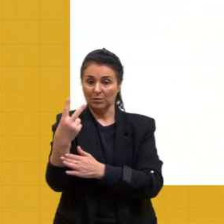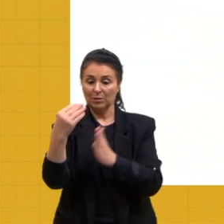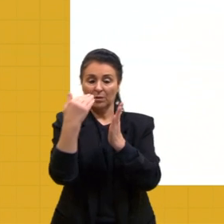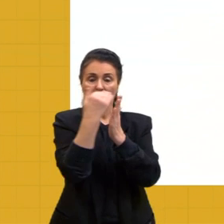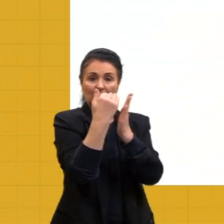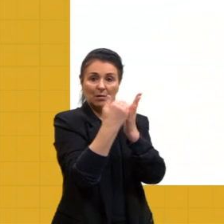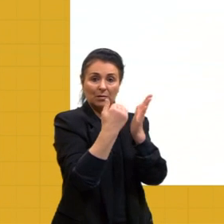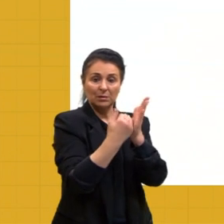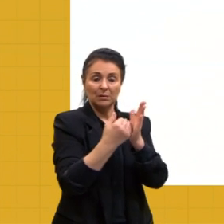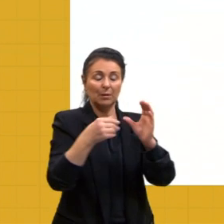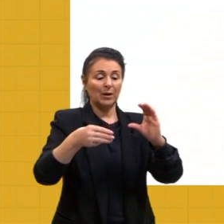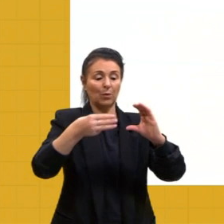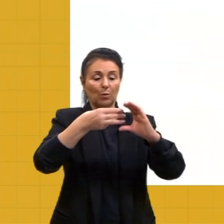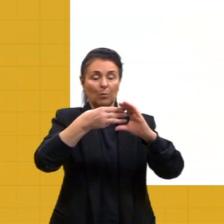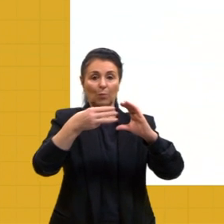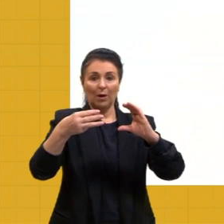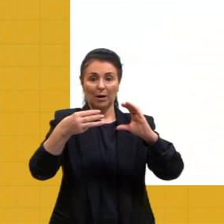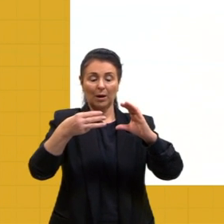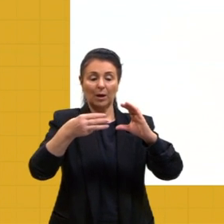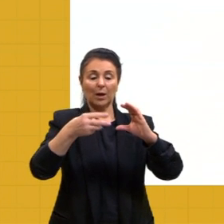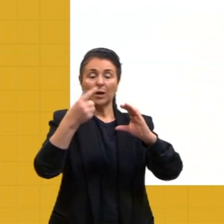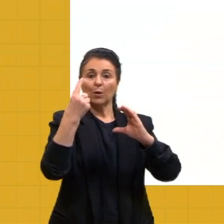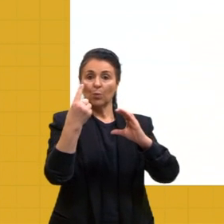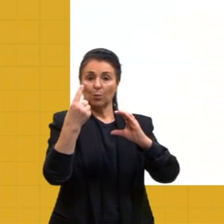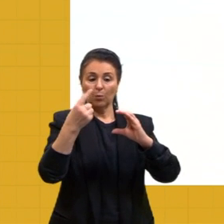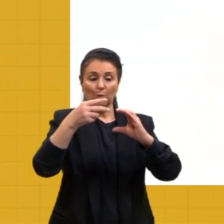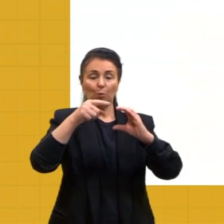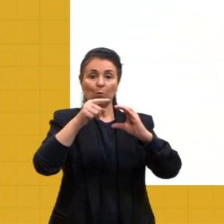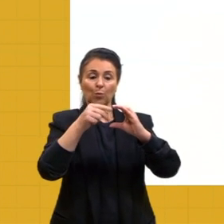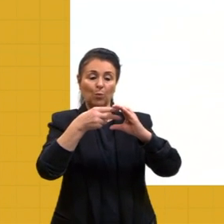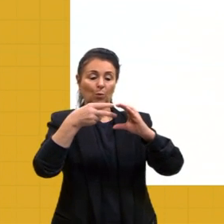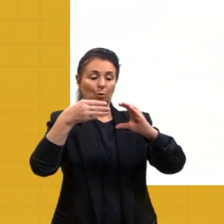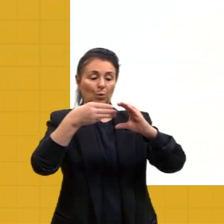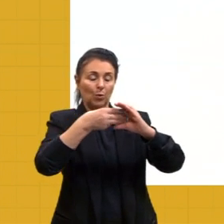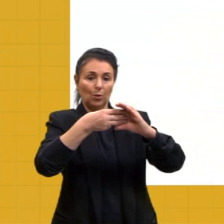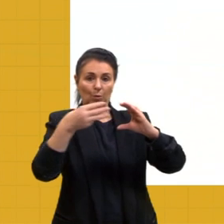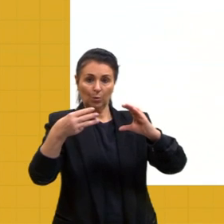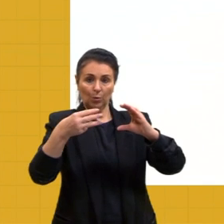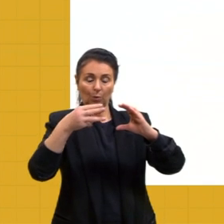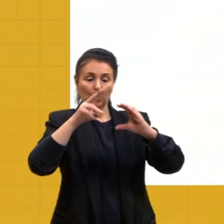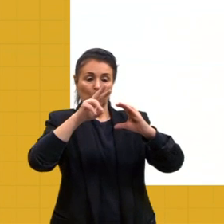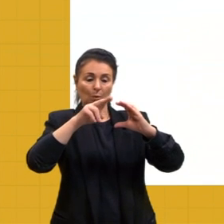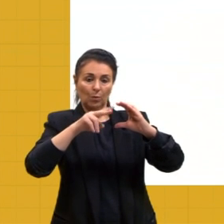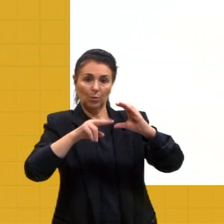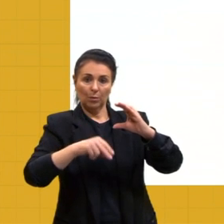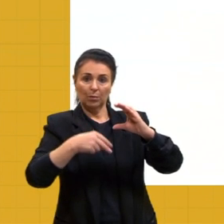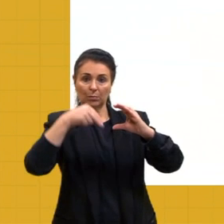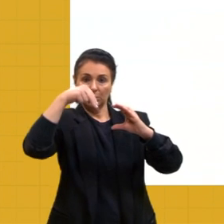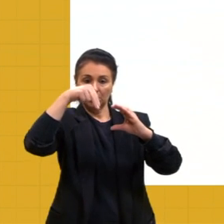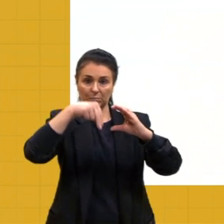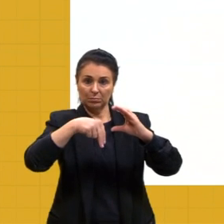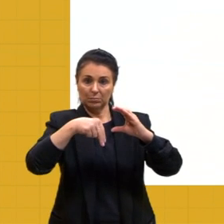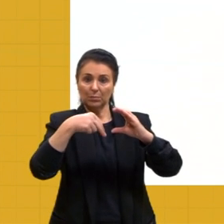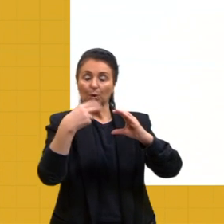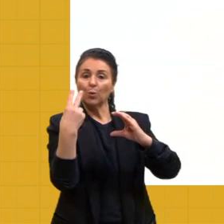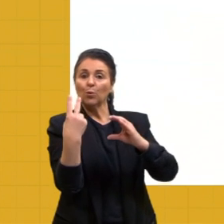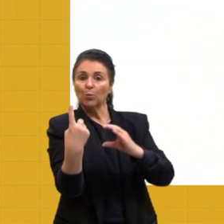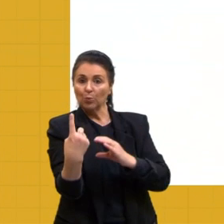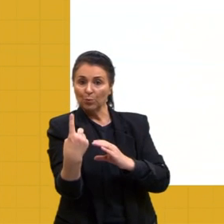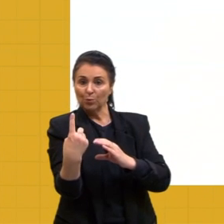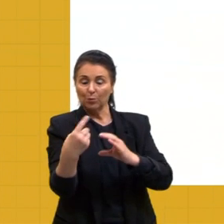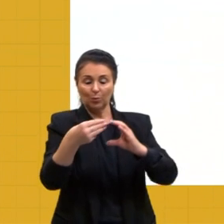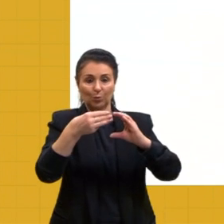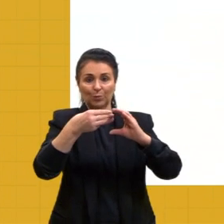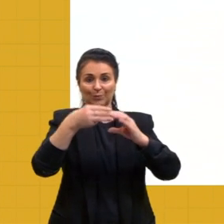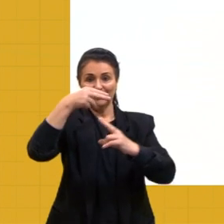como haploides, que é só um N. O que é esse N? É apenas um cromossomo de cada par, não são